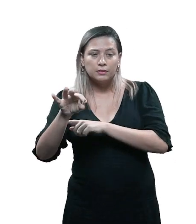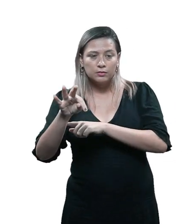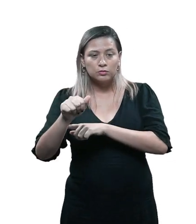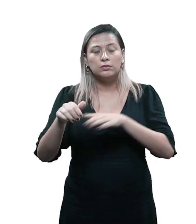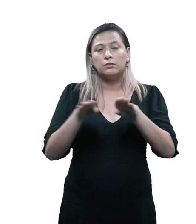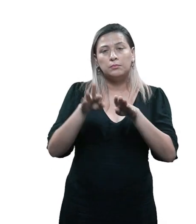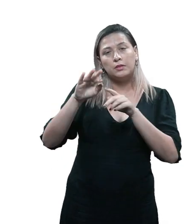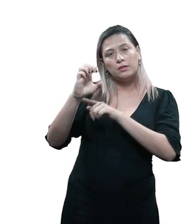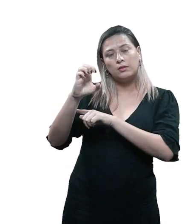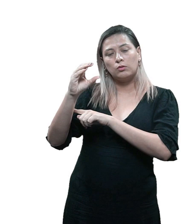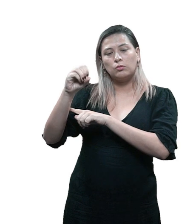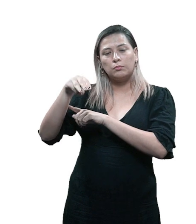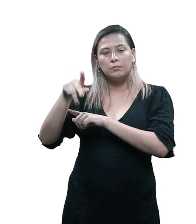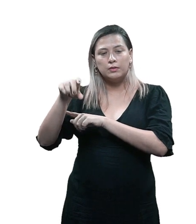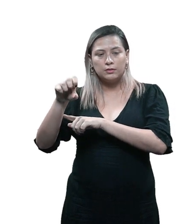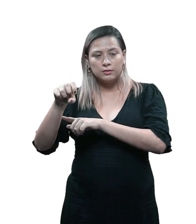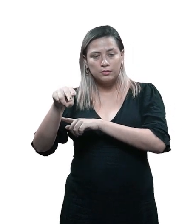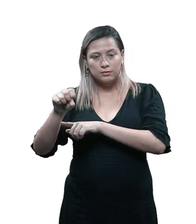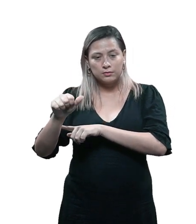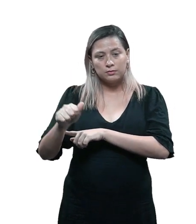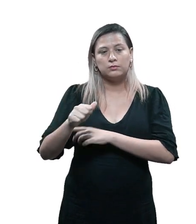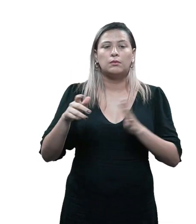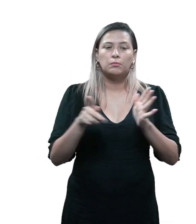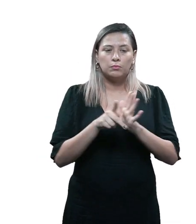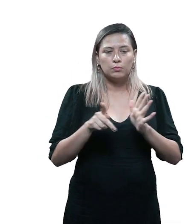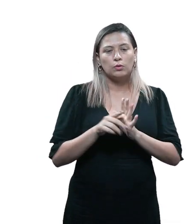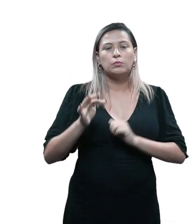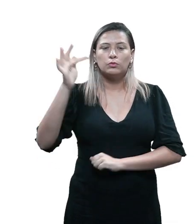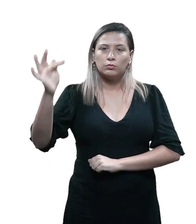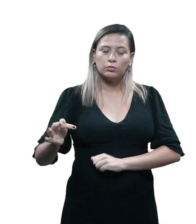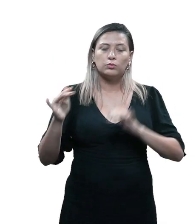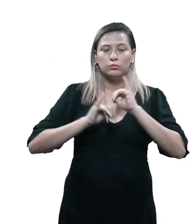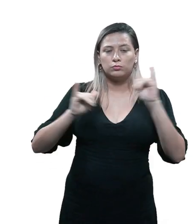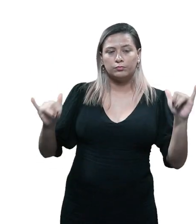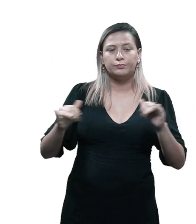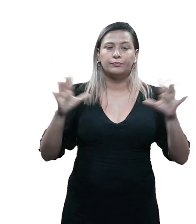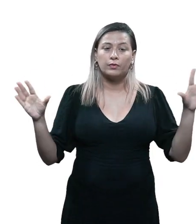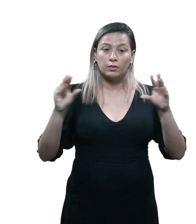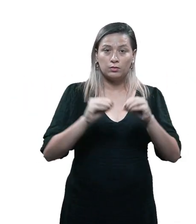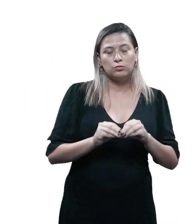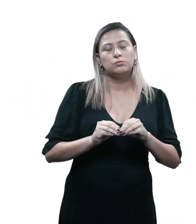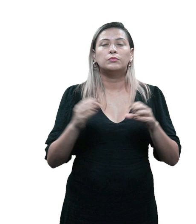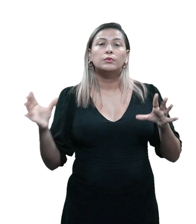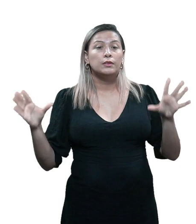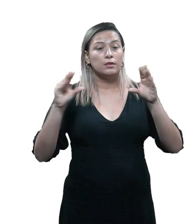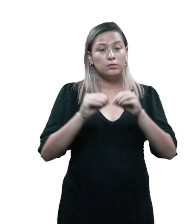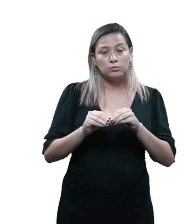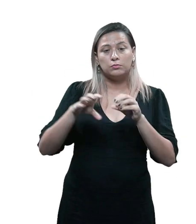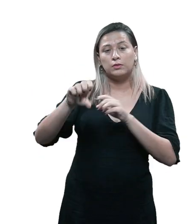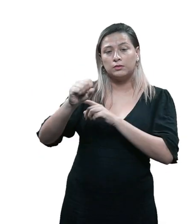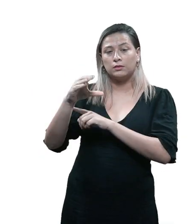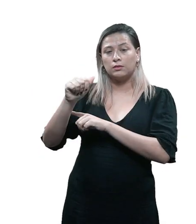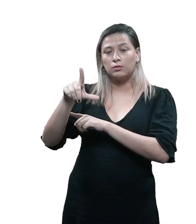recompensa, elementos do futuro e anúncio, resumo e resumo escalonado,